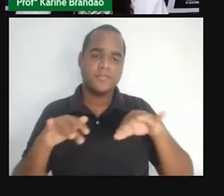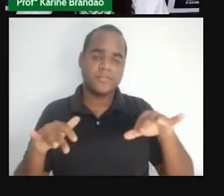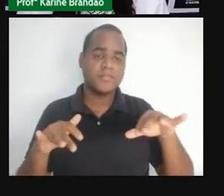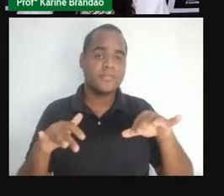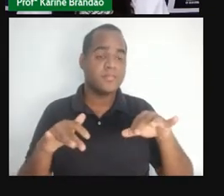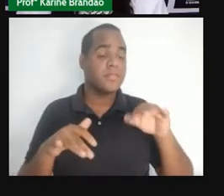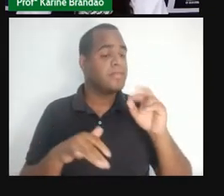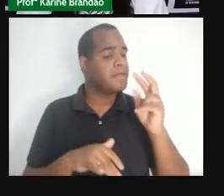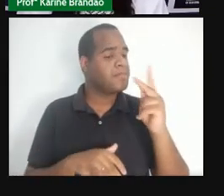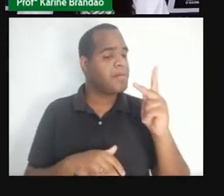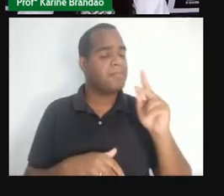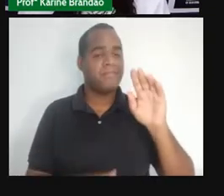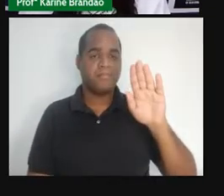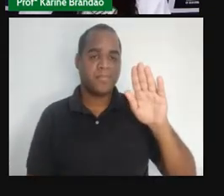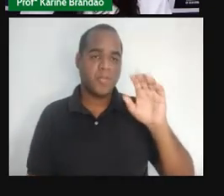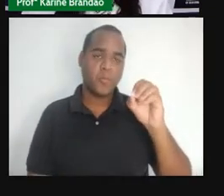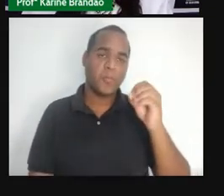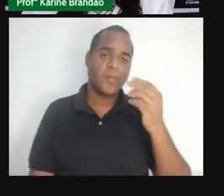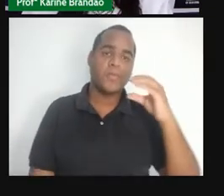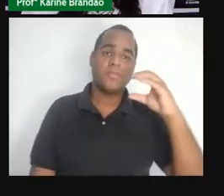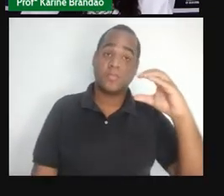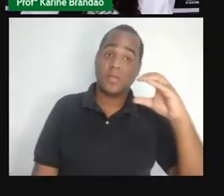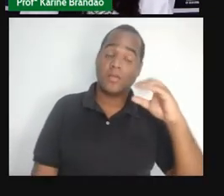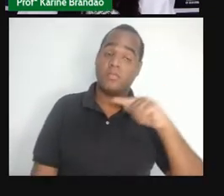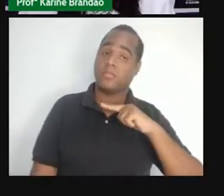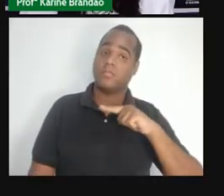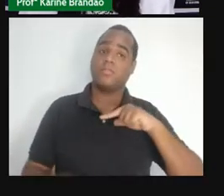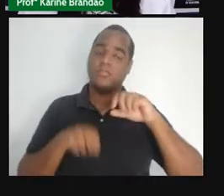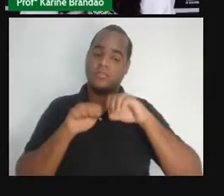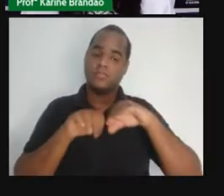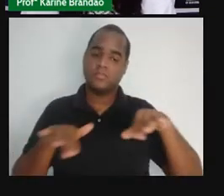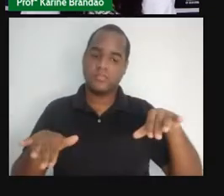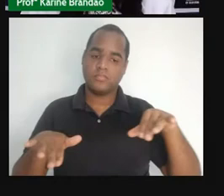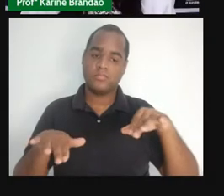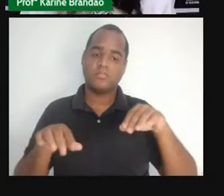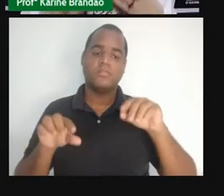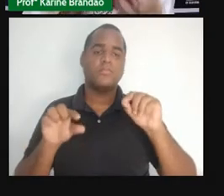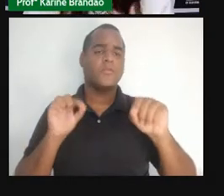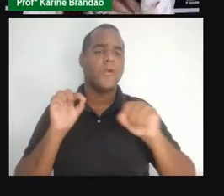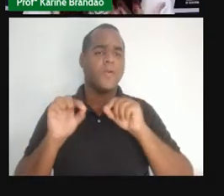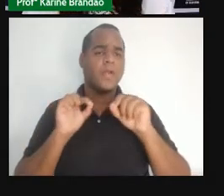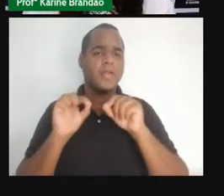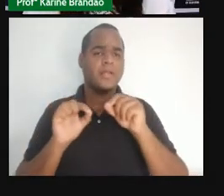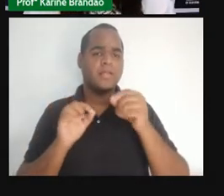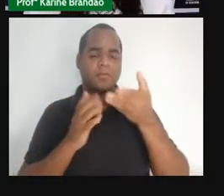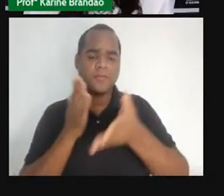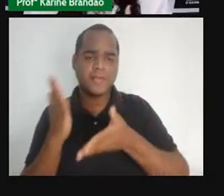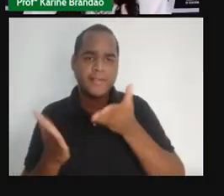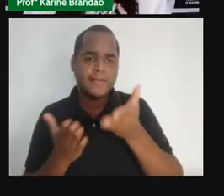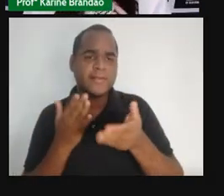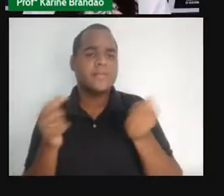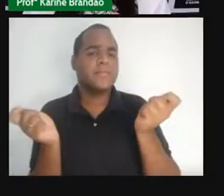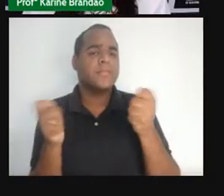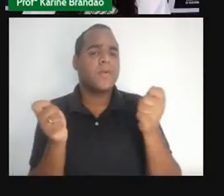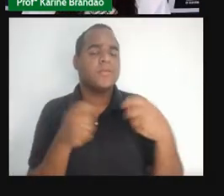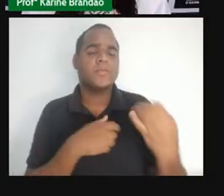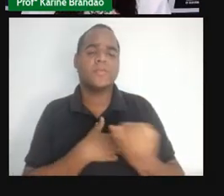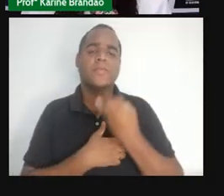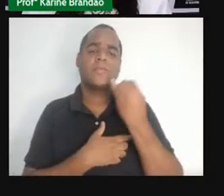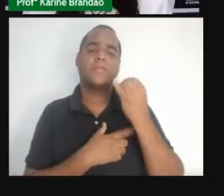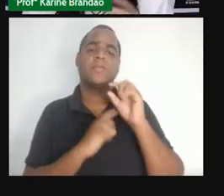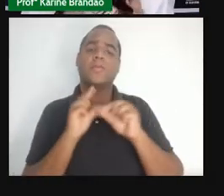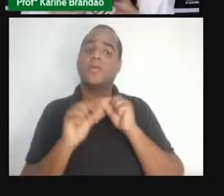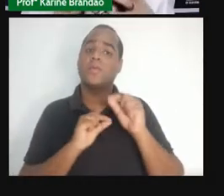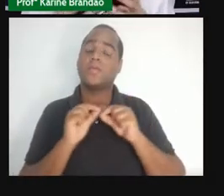hepatite B ou C para a manicure ou podólogo. E aí, quais são esses cuidados básicos de higiene de procedimento,